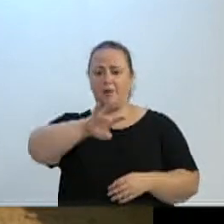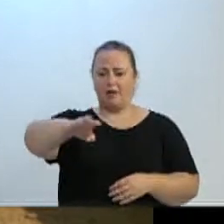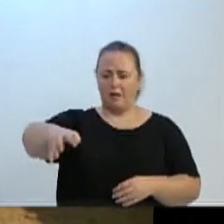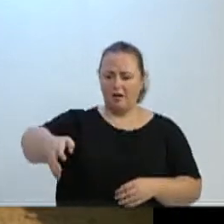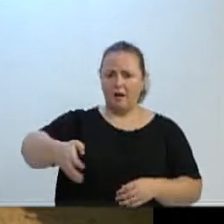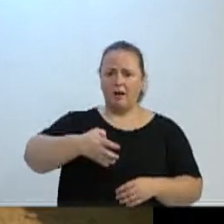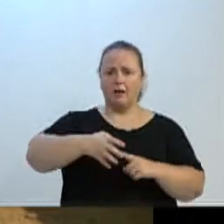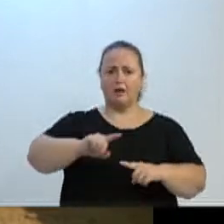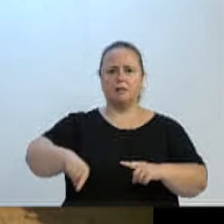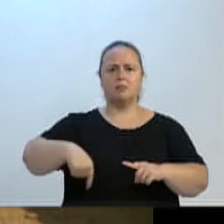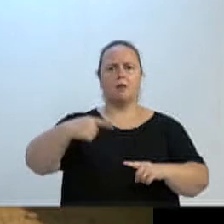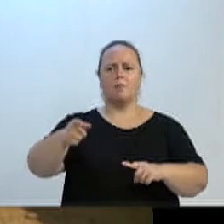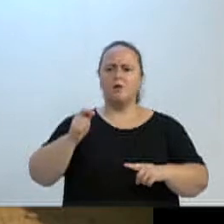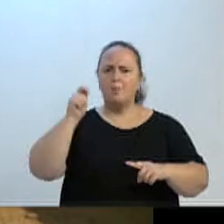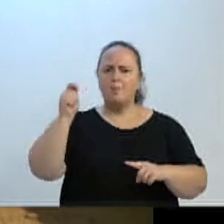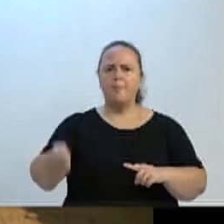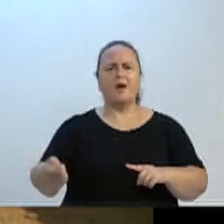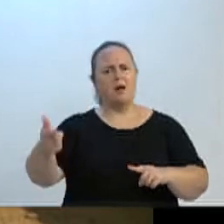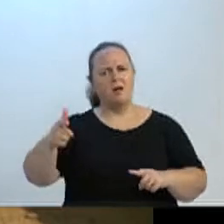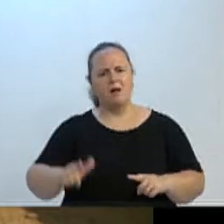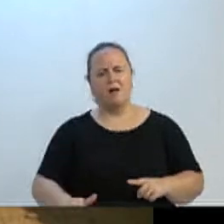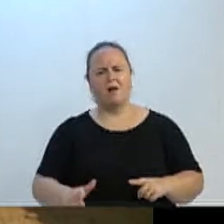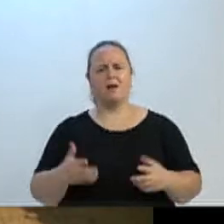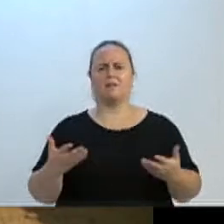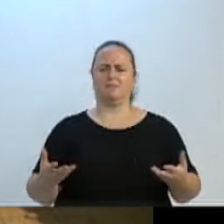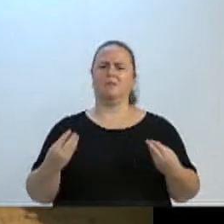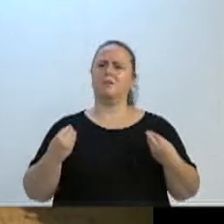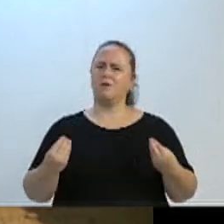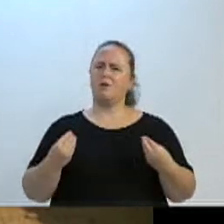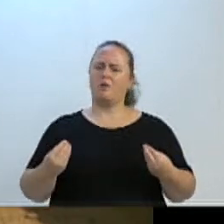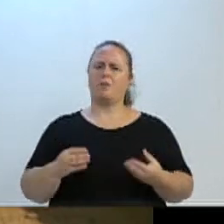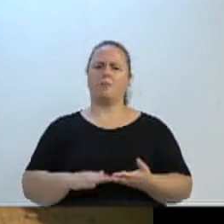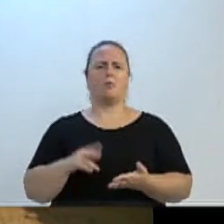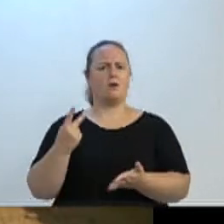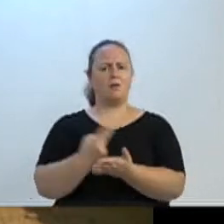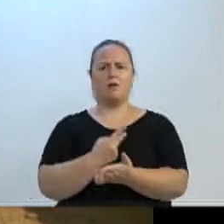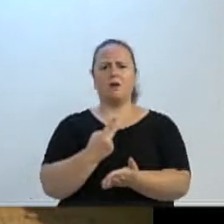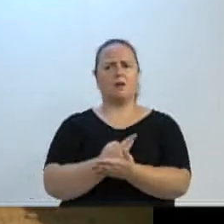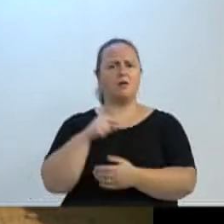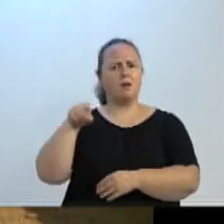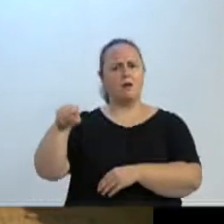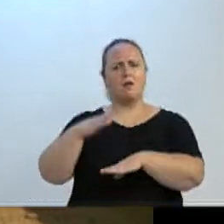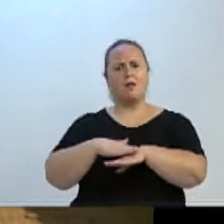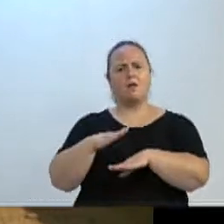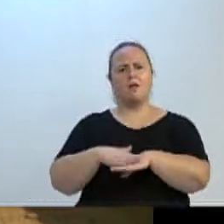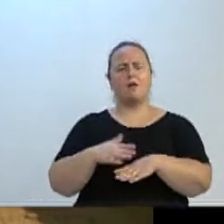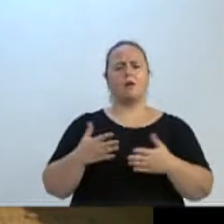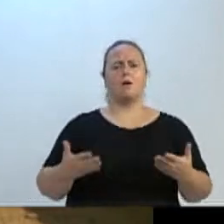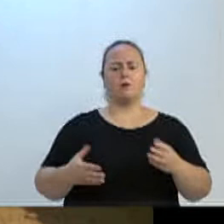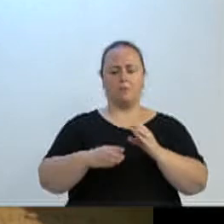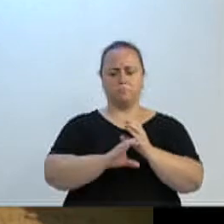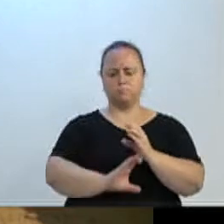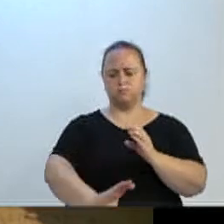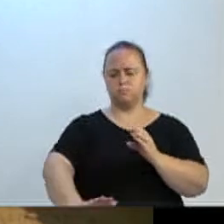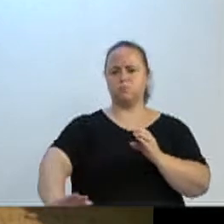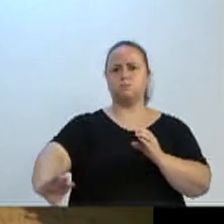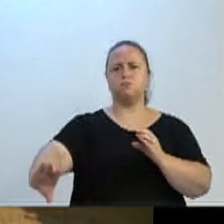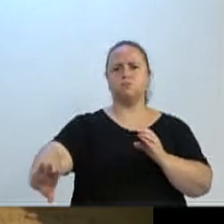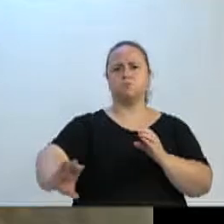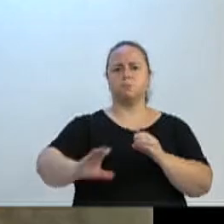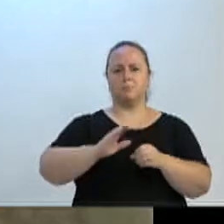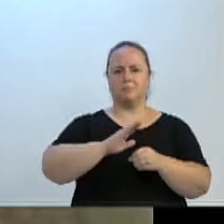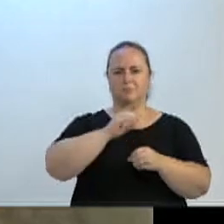por isso. Nós, contribuintes, temos que pagar por o erro da BRK. Quando ela passa uma tubulação diretamente de esgoto,